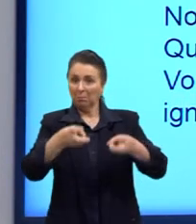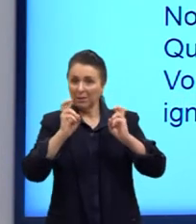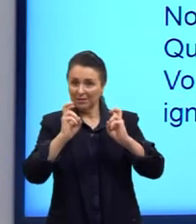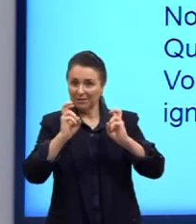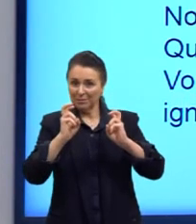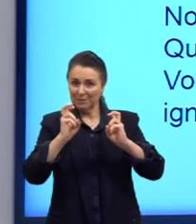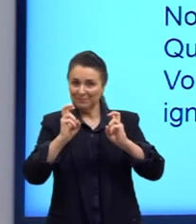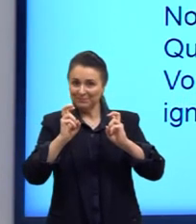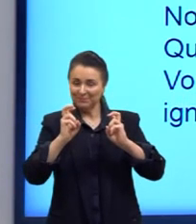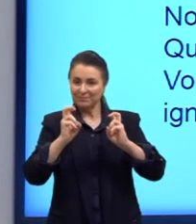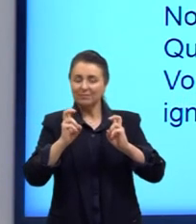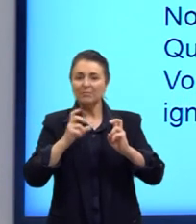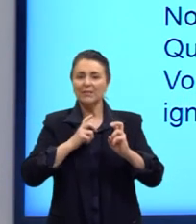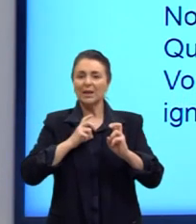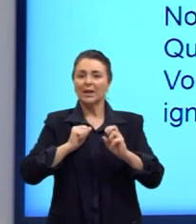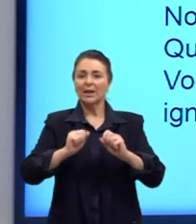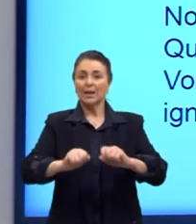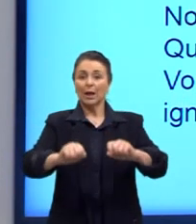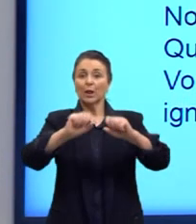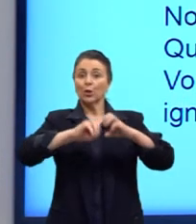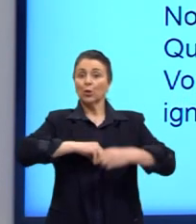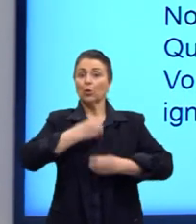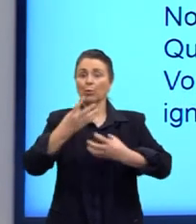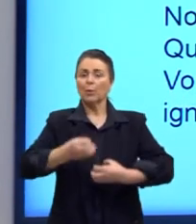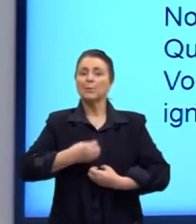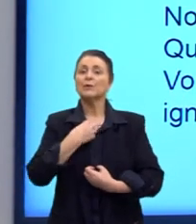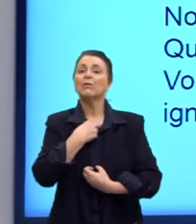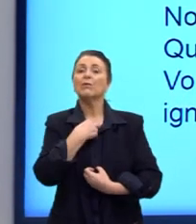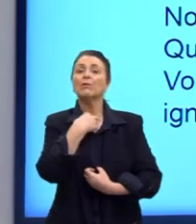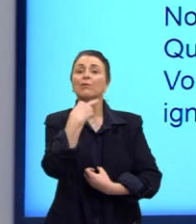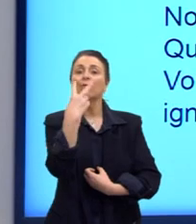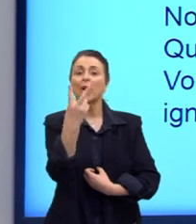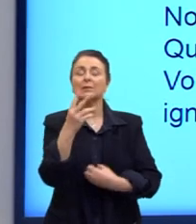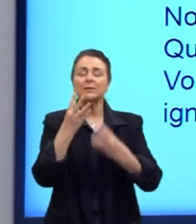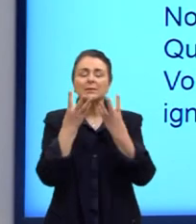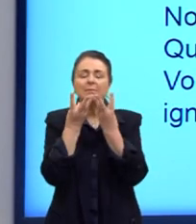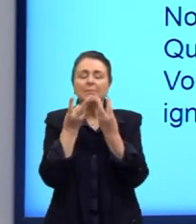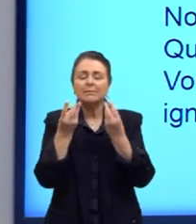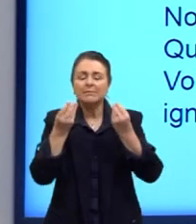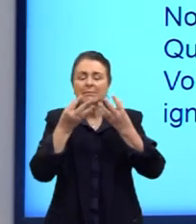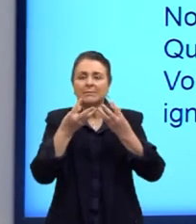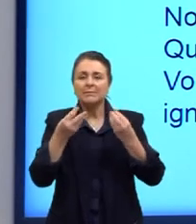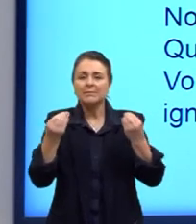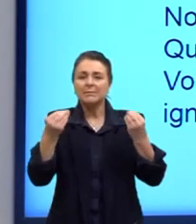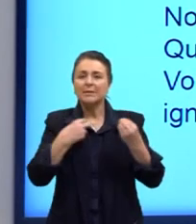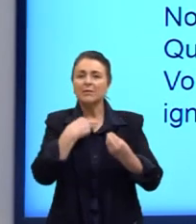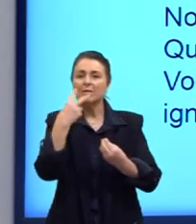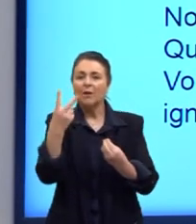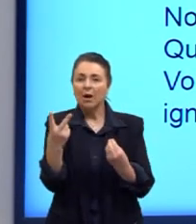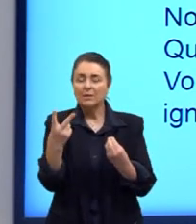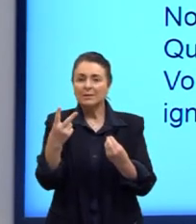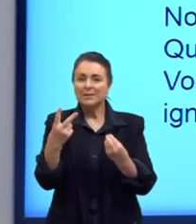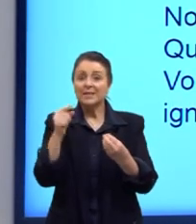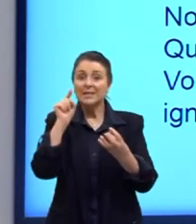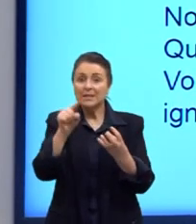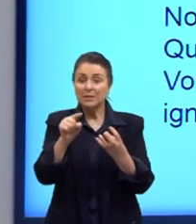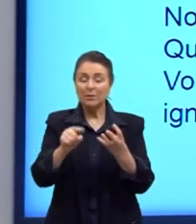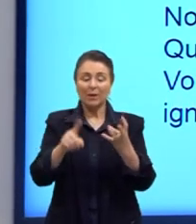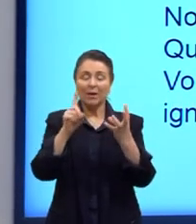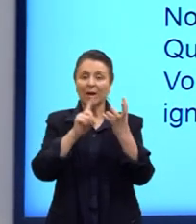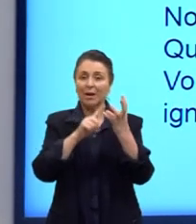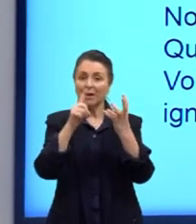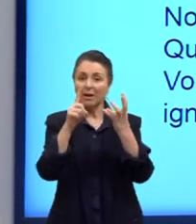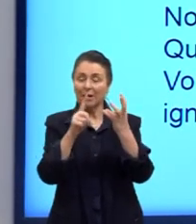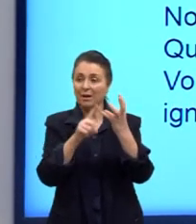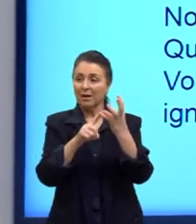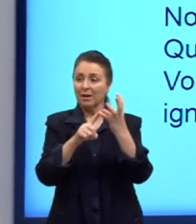parte, vozes veladas, veludadas vozes. Isso aqui que é a literação, que é a musicalidade que o poema